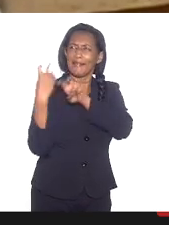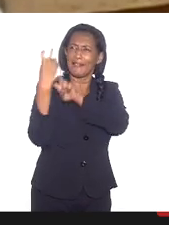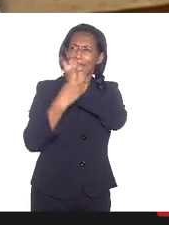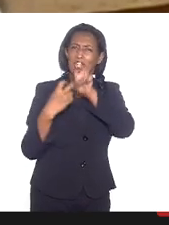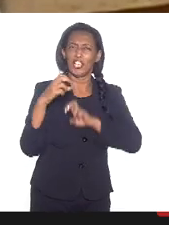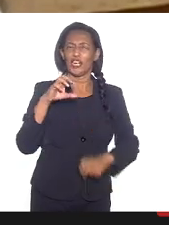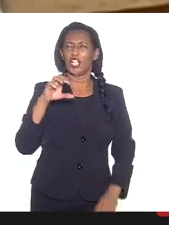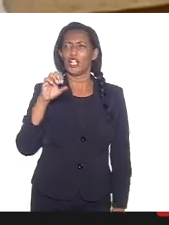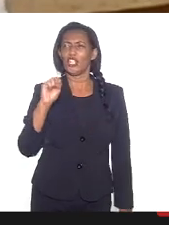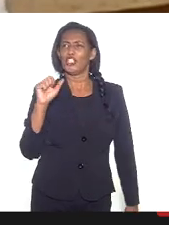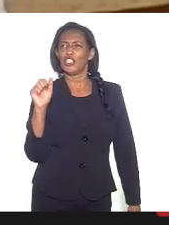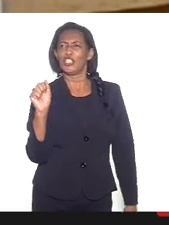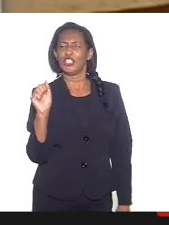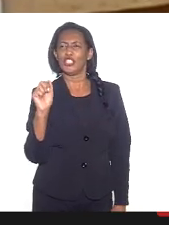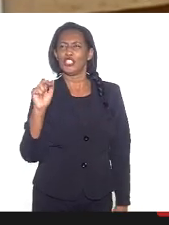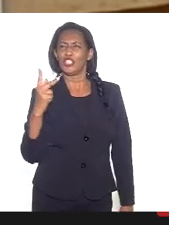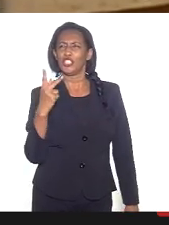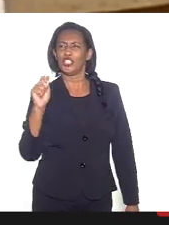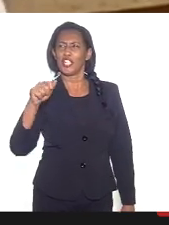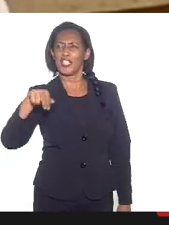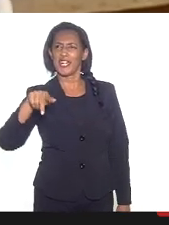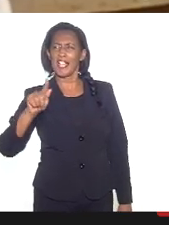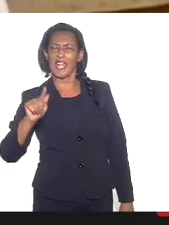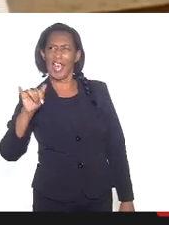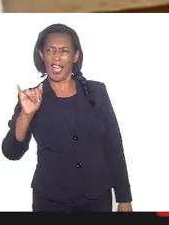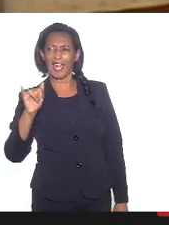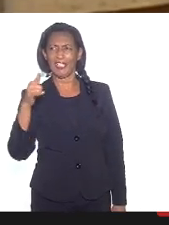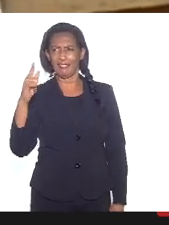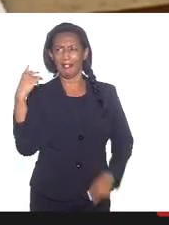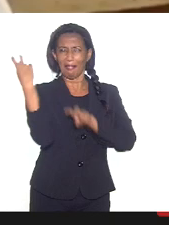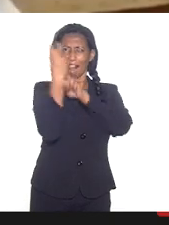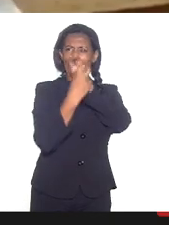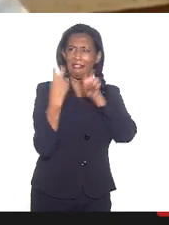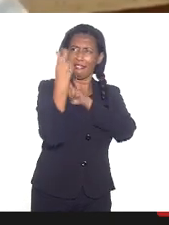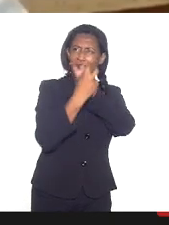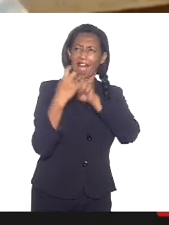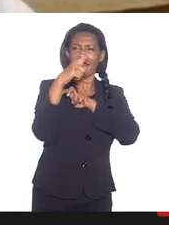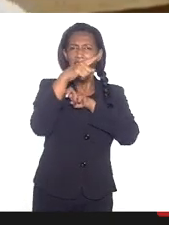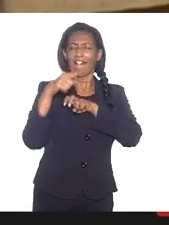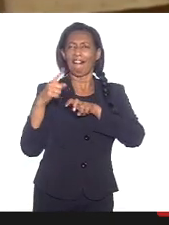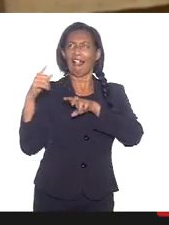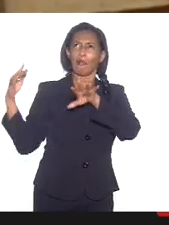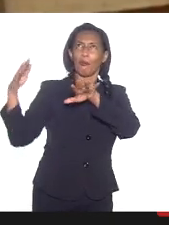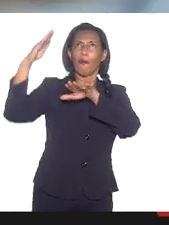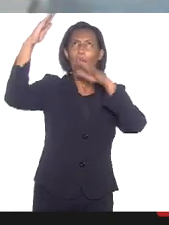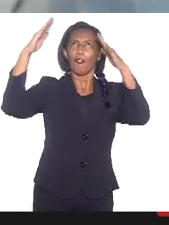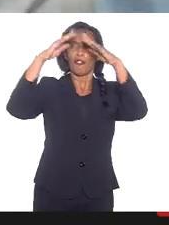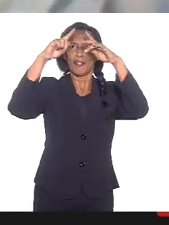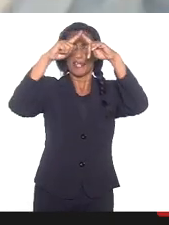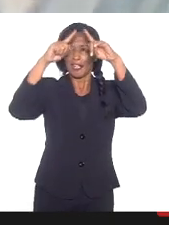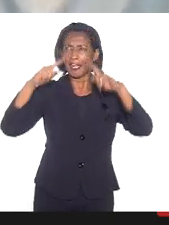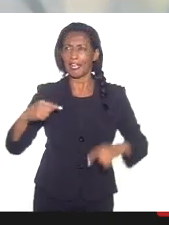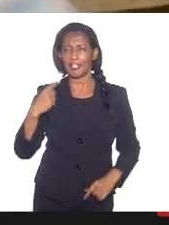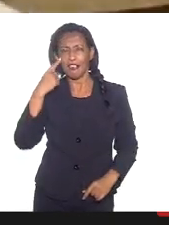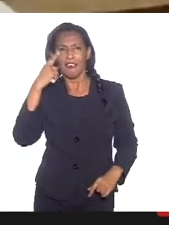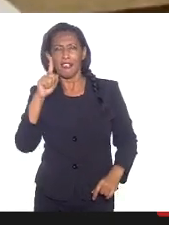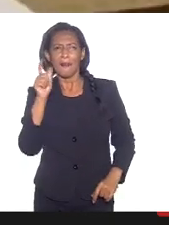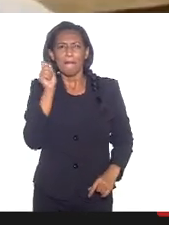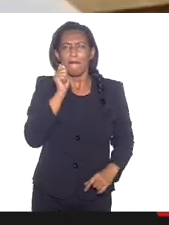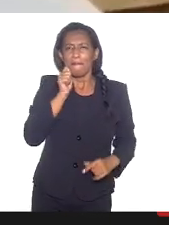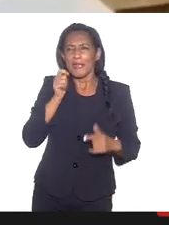que era na Penha, aí oferecia para aquela menininha vestida de rosa,